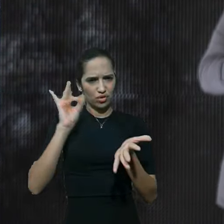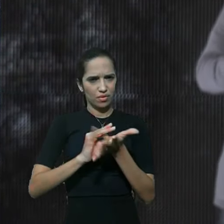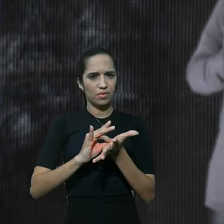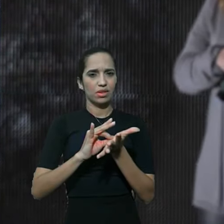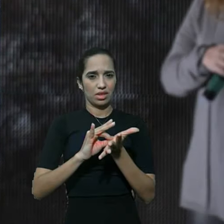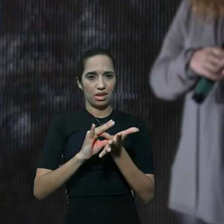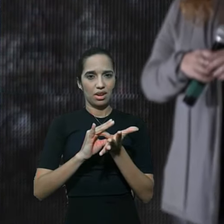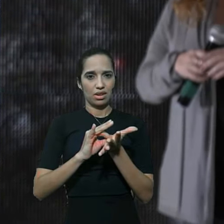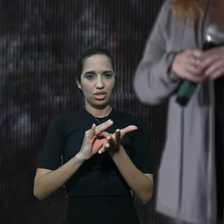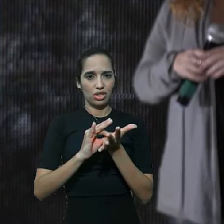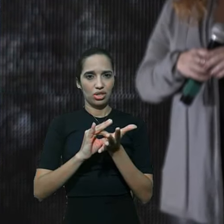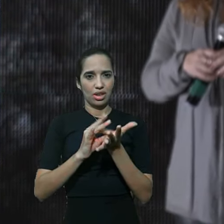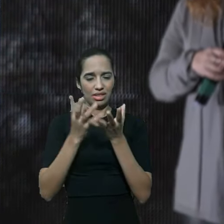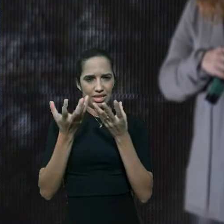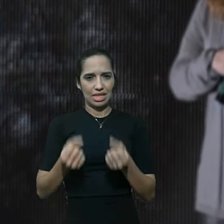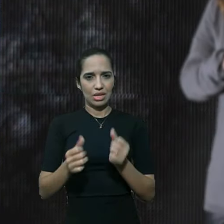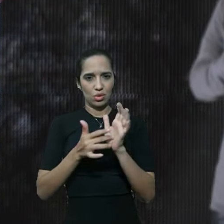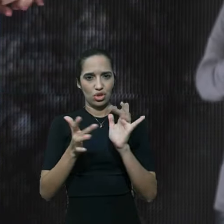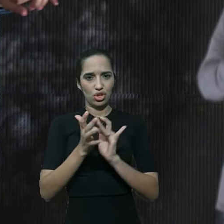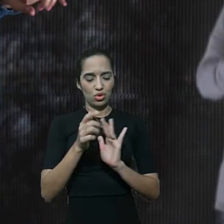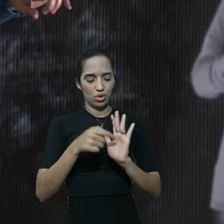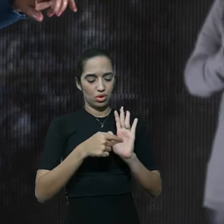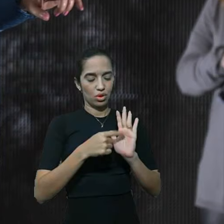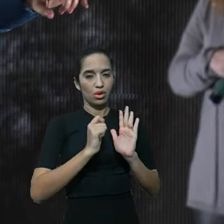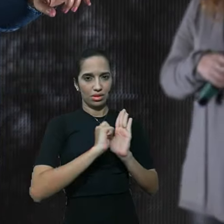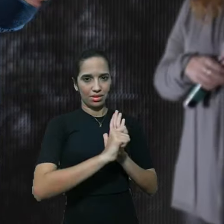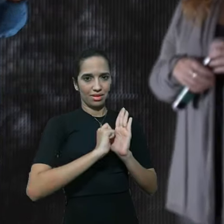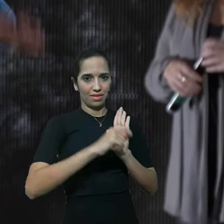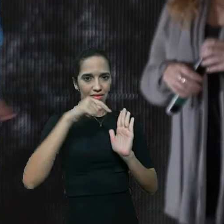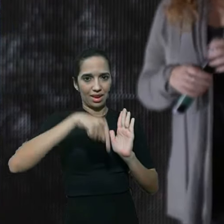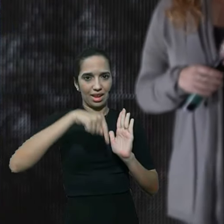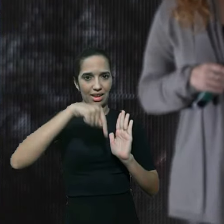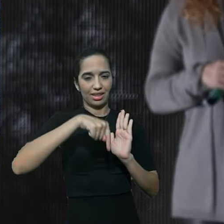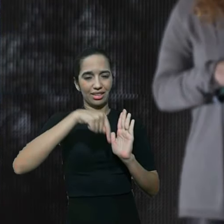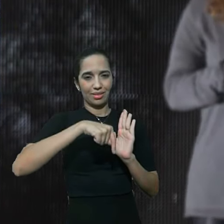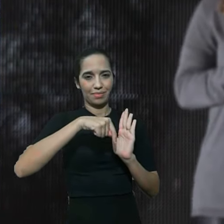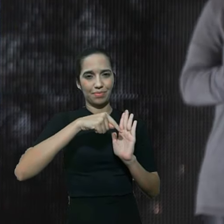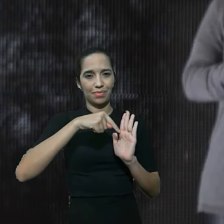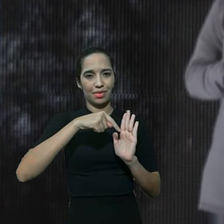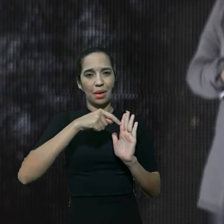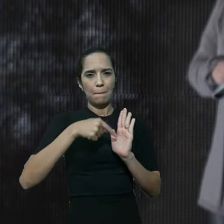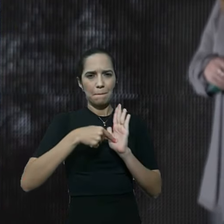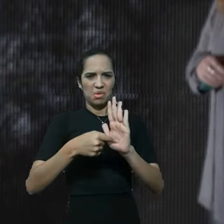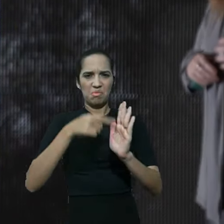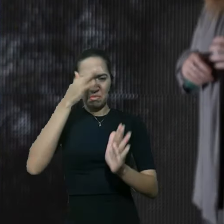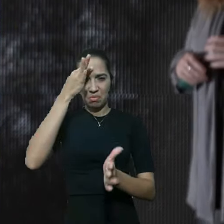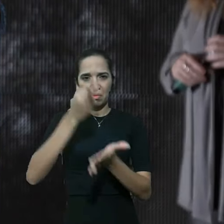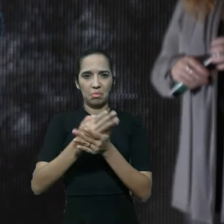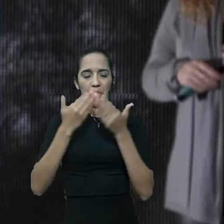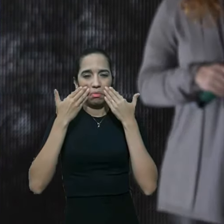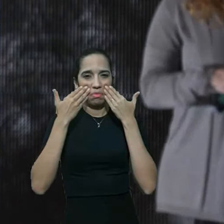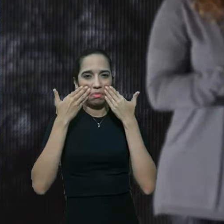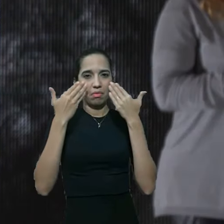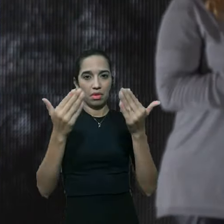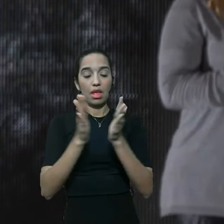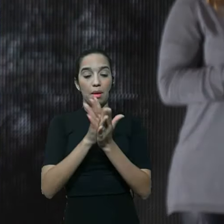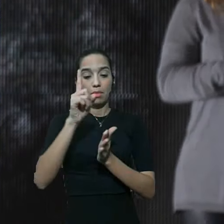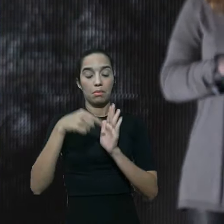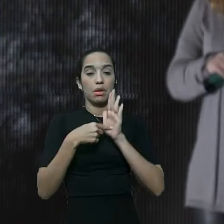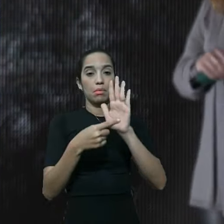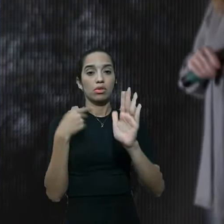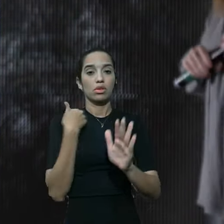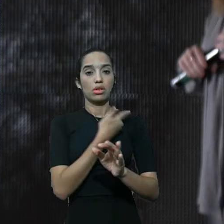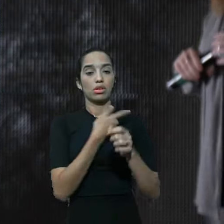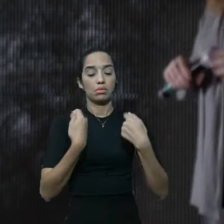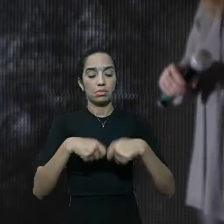sinceridade escreve aí no nosso chat escreve aí como um ato de fé um ato público a Bíblia diz